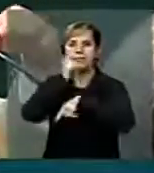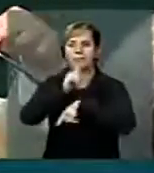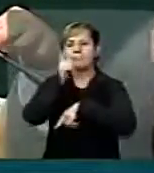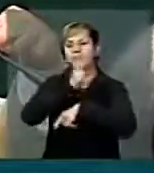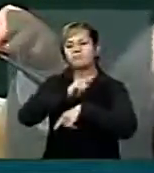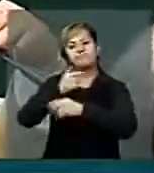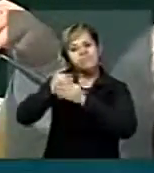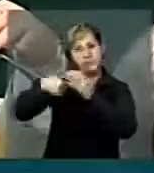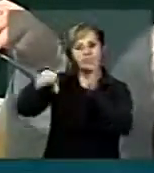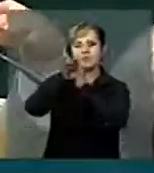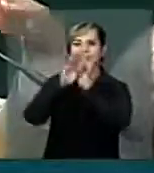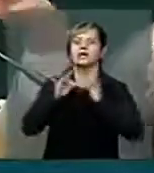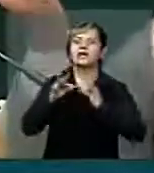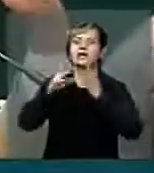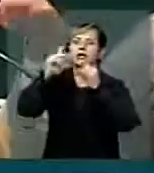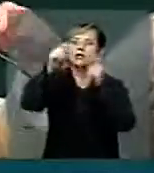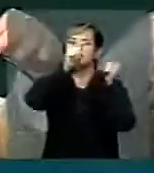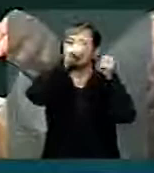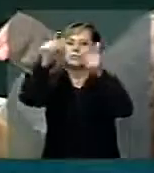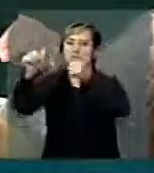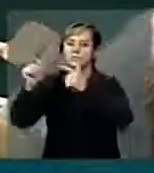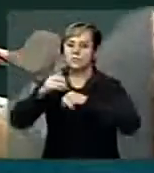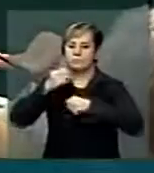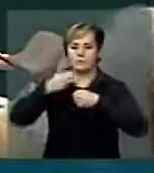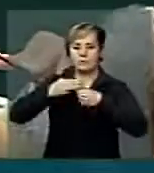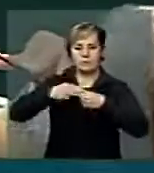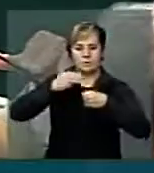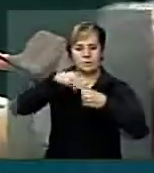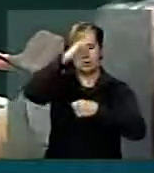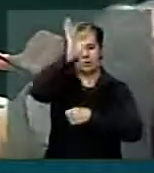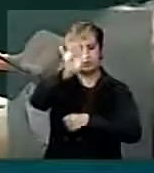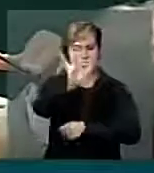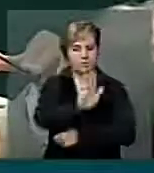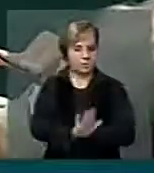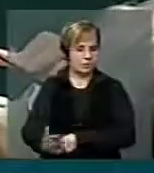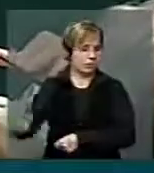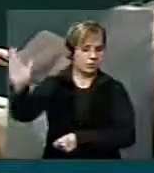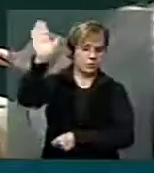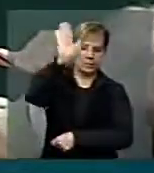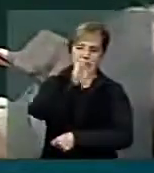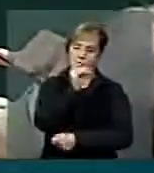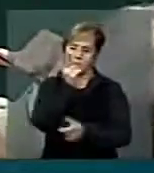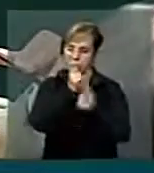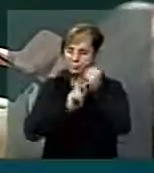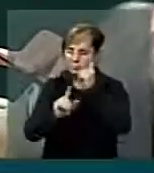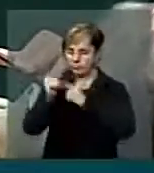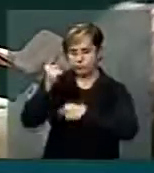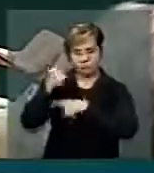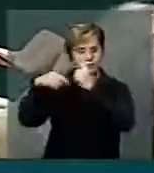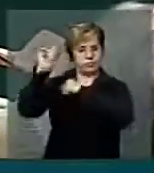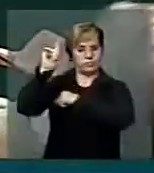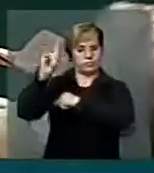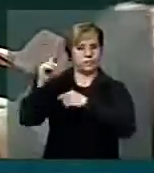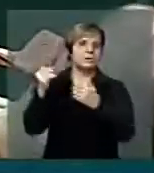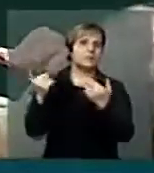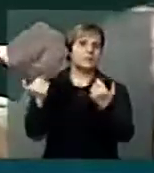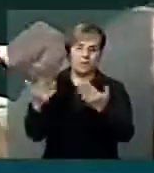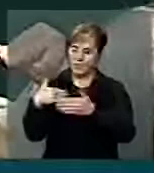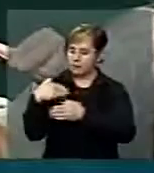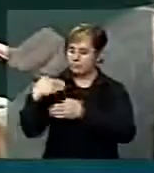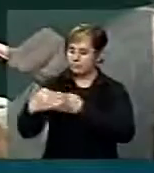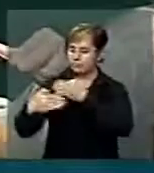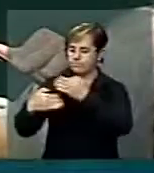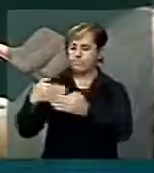chegar em todos os municípios brasileiros para a gente poder avançar. E aí nós vamos diminuindo as